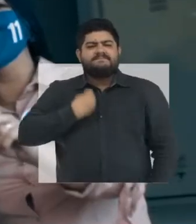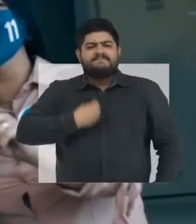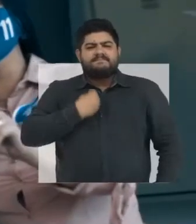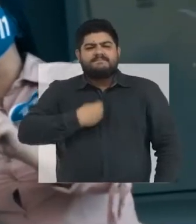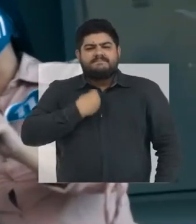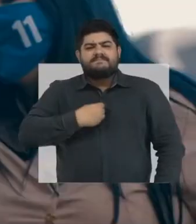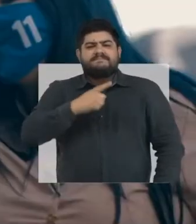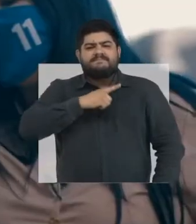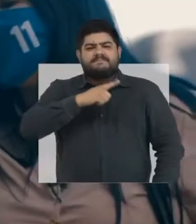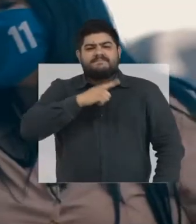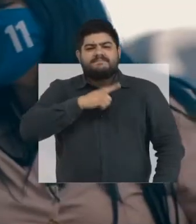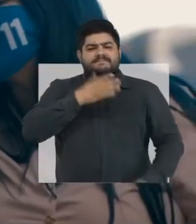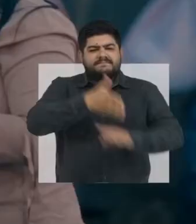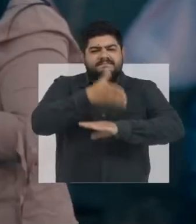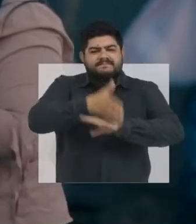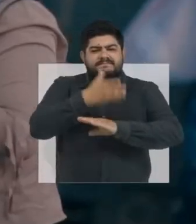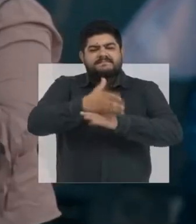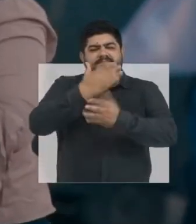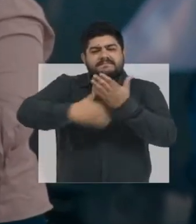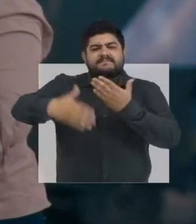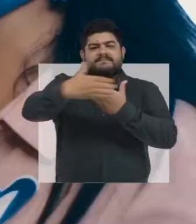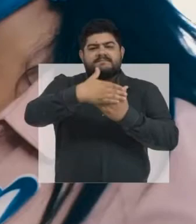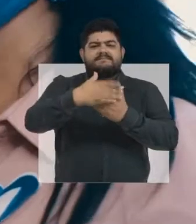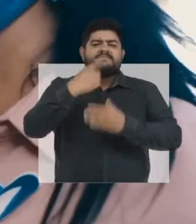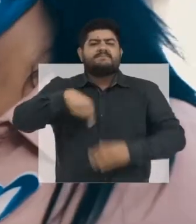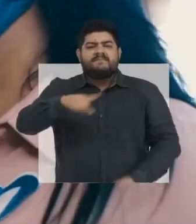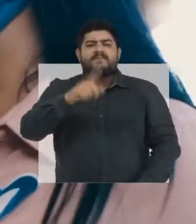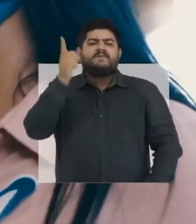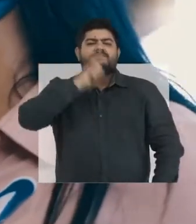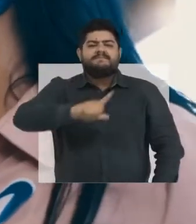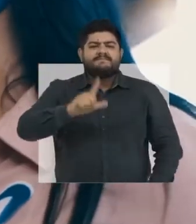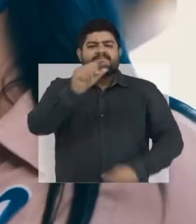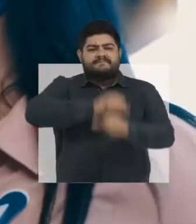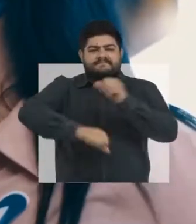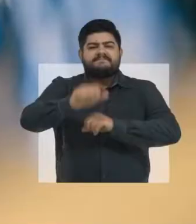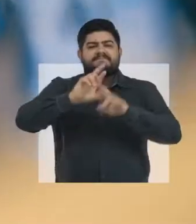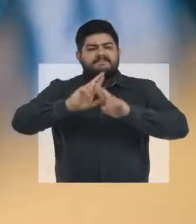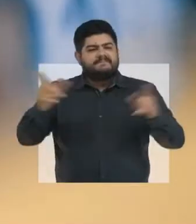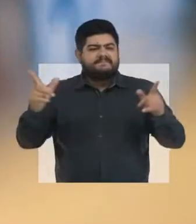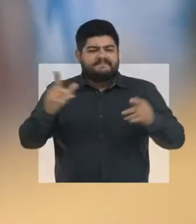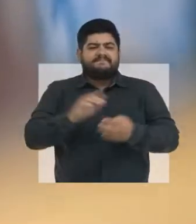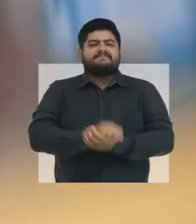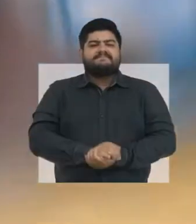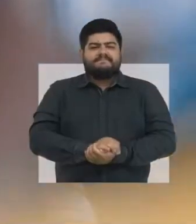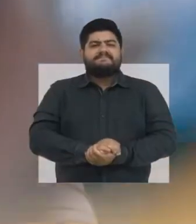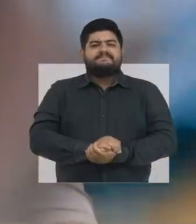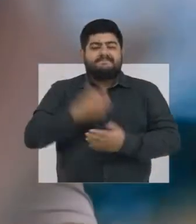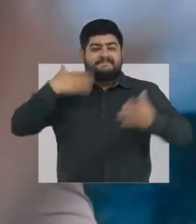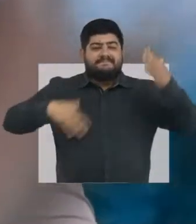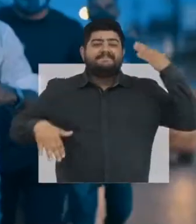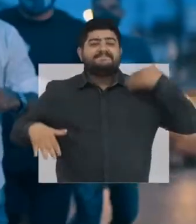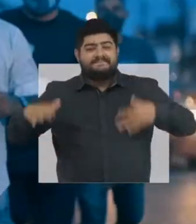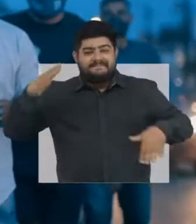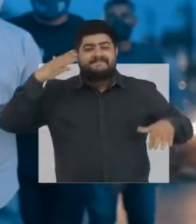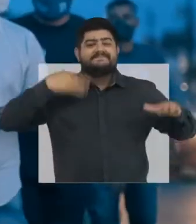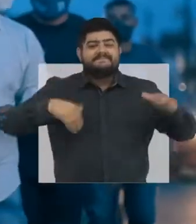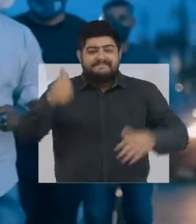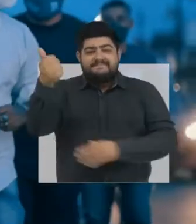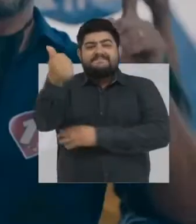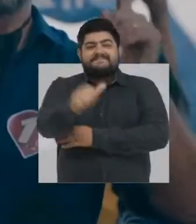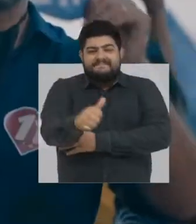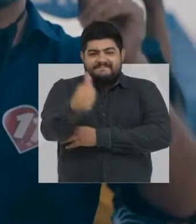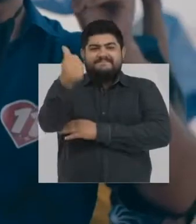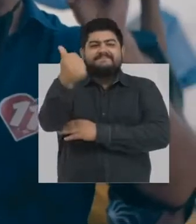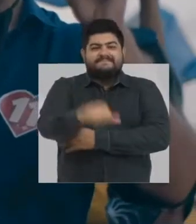como a prefeita que ouve a todas, a gente vai fazer a diferença. Cristiane Lopes, é o